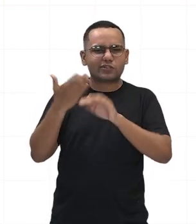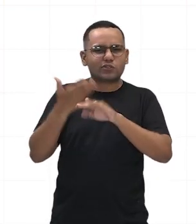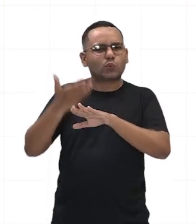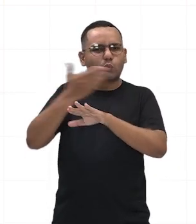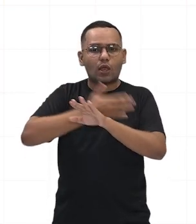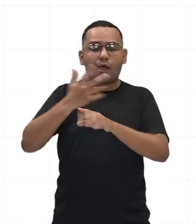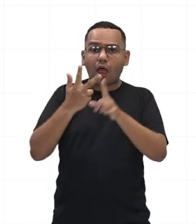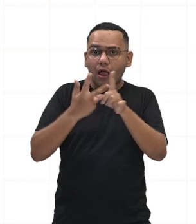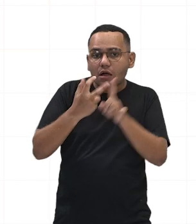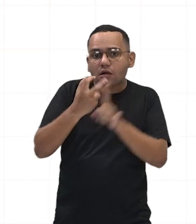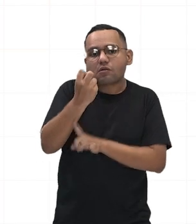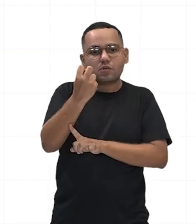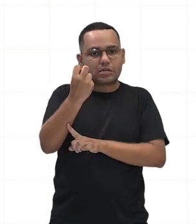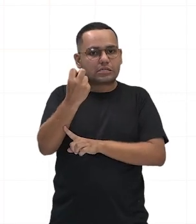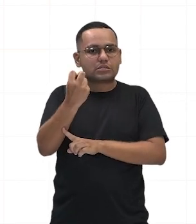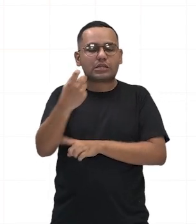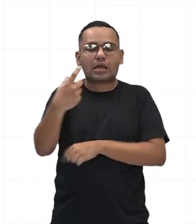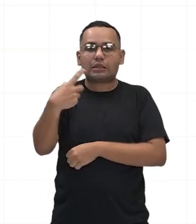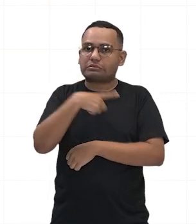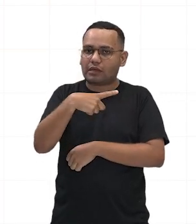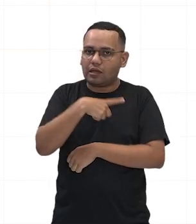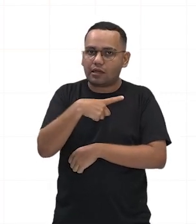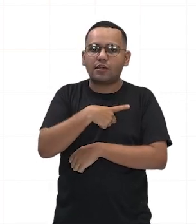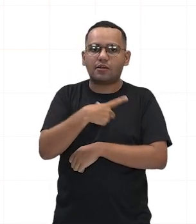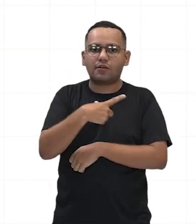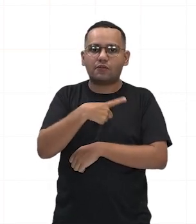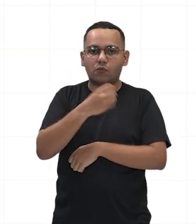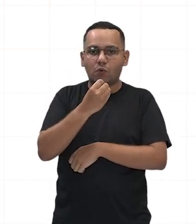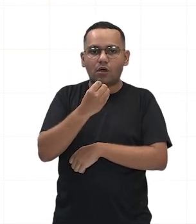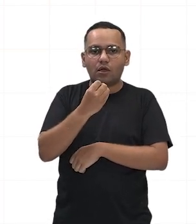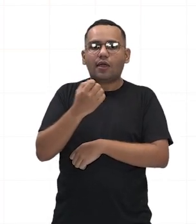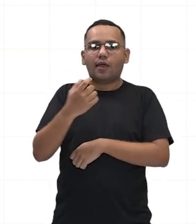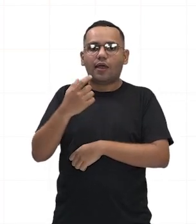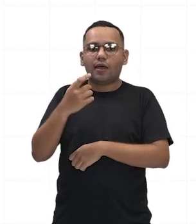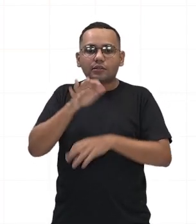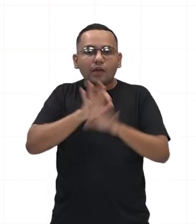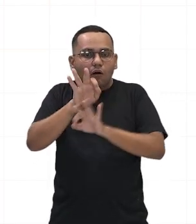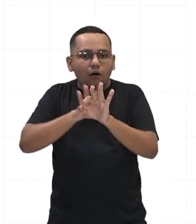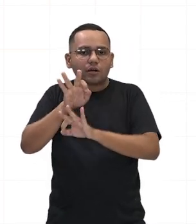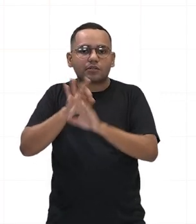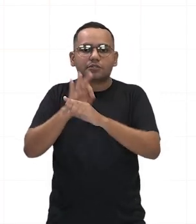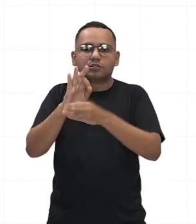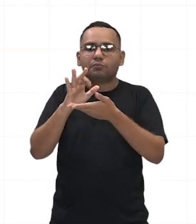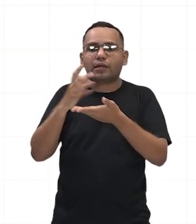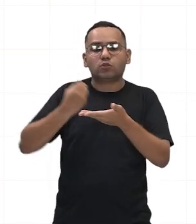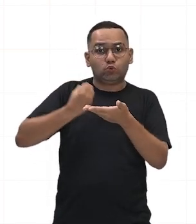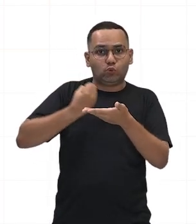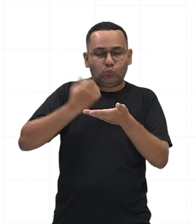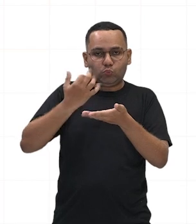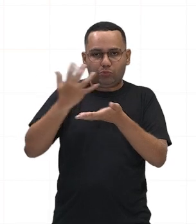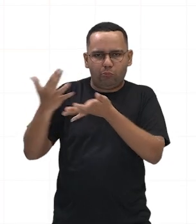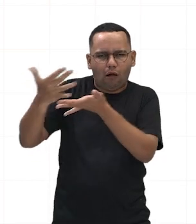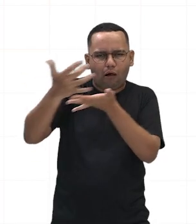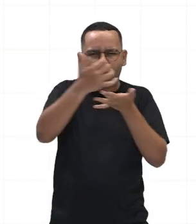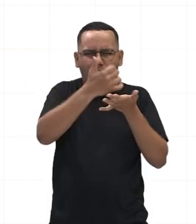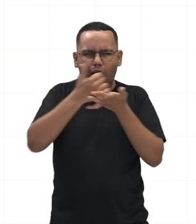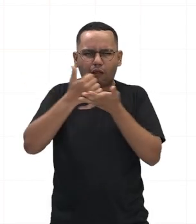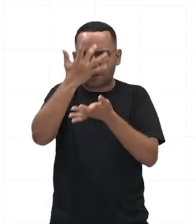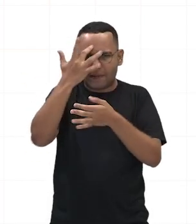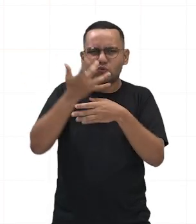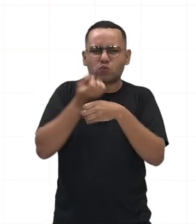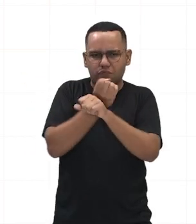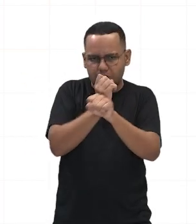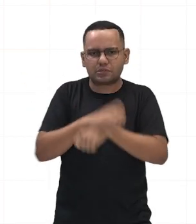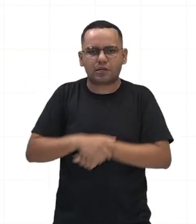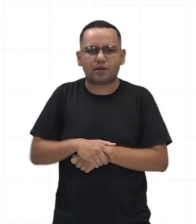elevação do número de escravizados e se manteve até o Império Romano. Alguns historiadores calculam